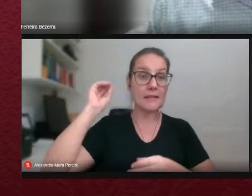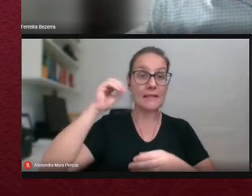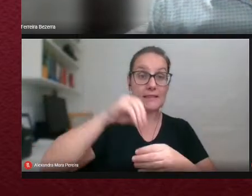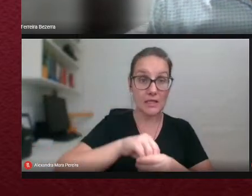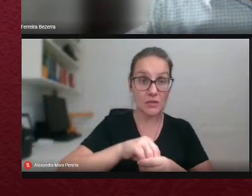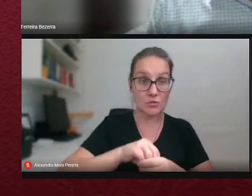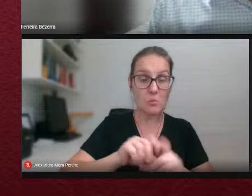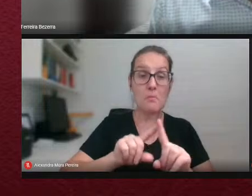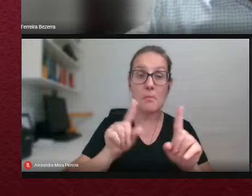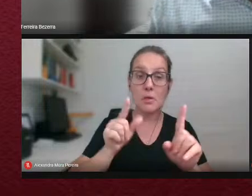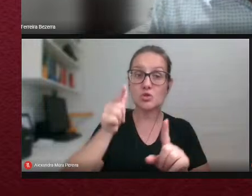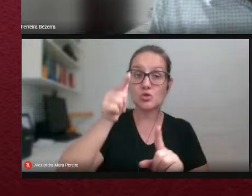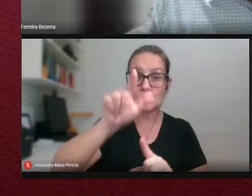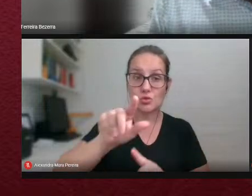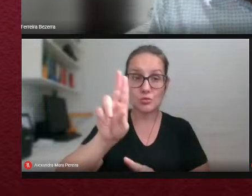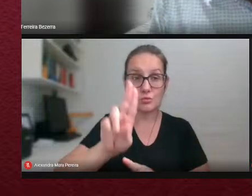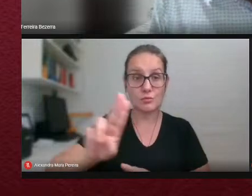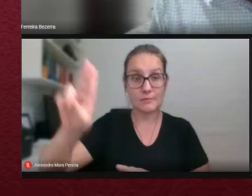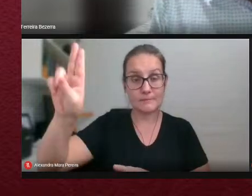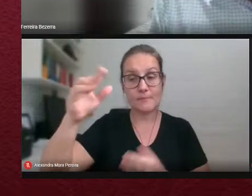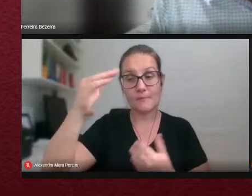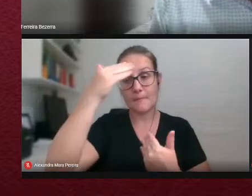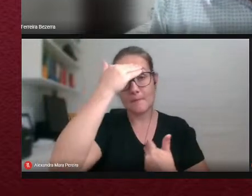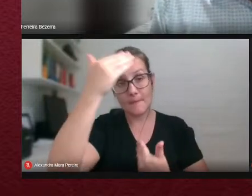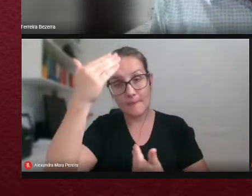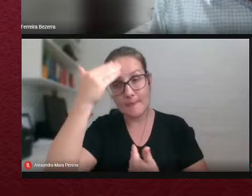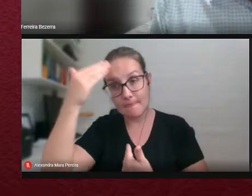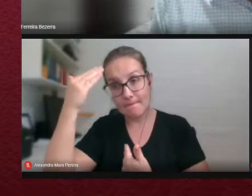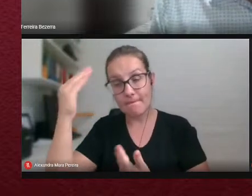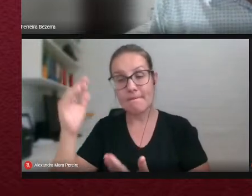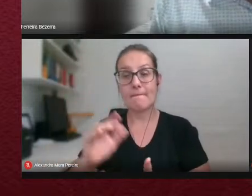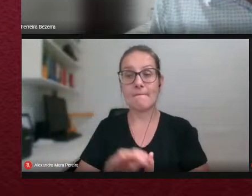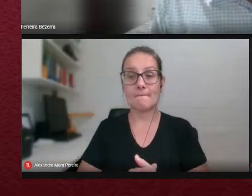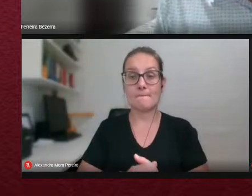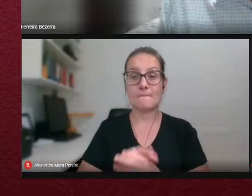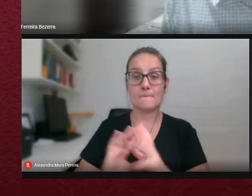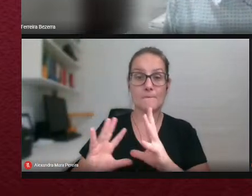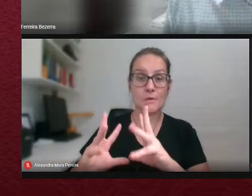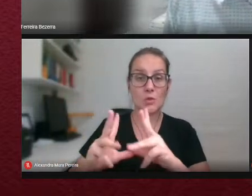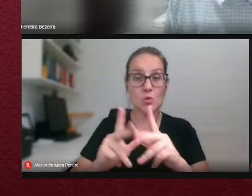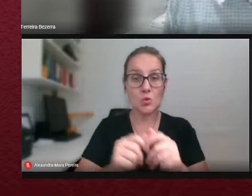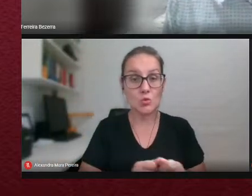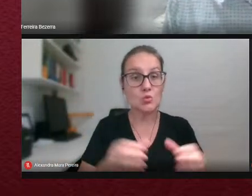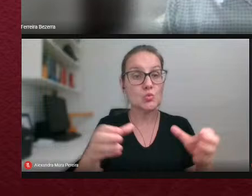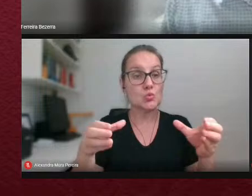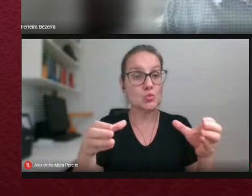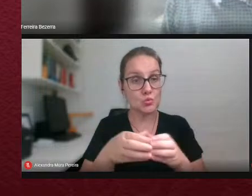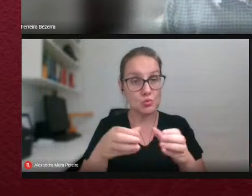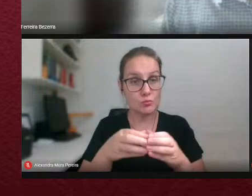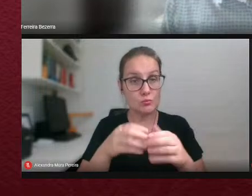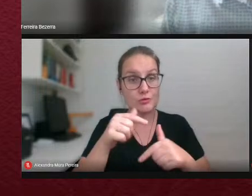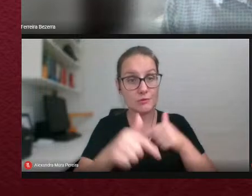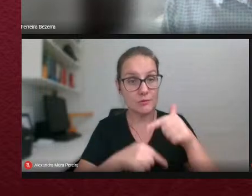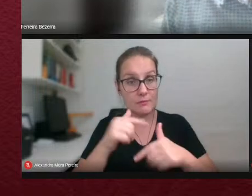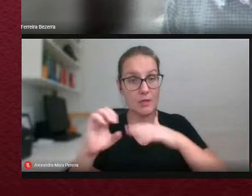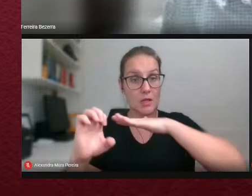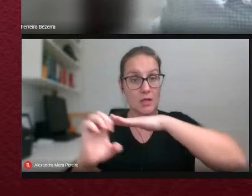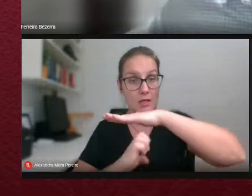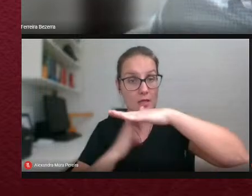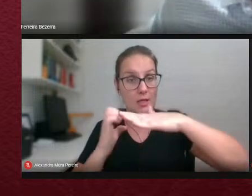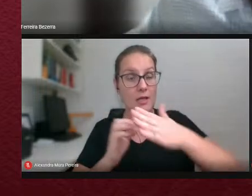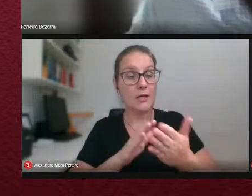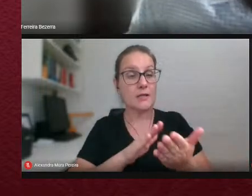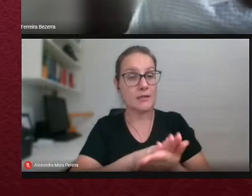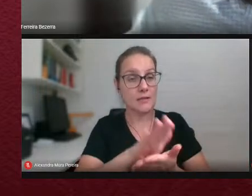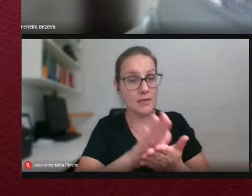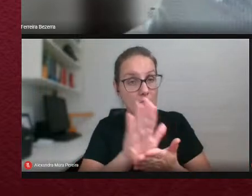externa então os nossos agradecimentos a toda a equipe da editora a vocês que estiveram conosco